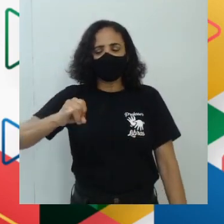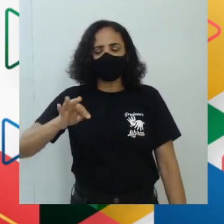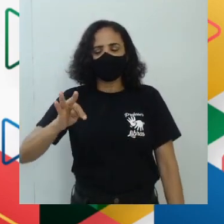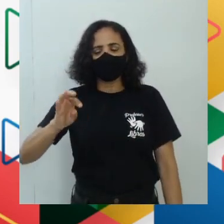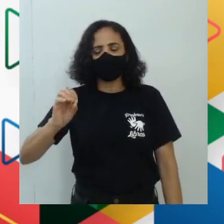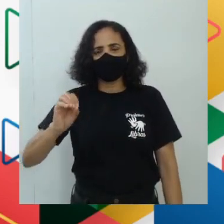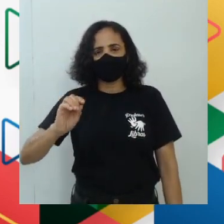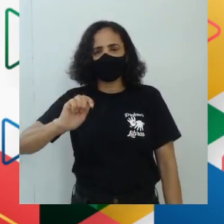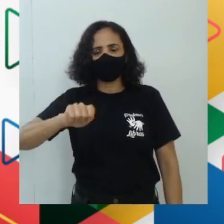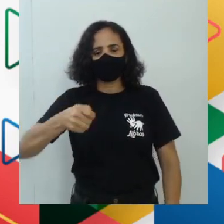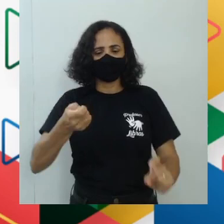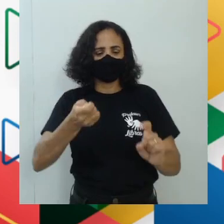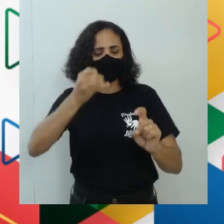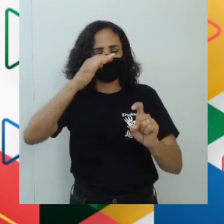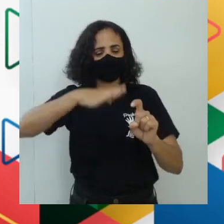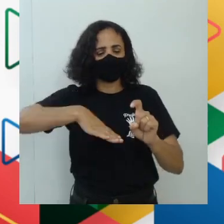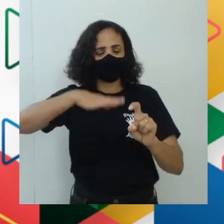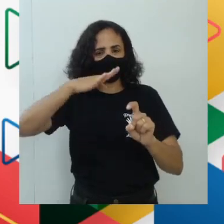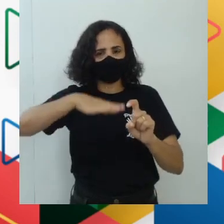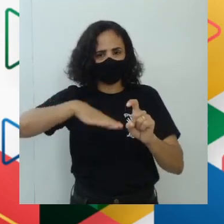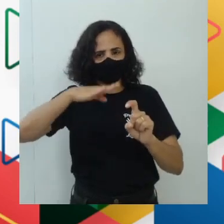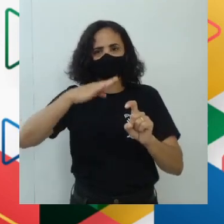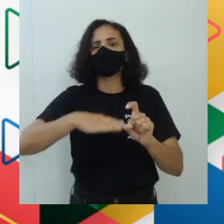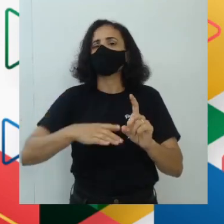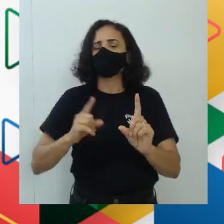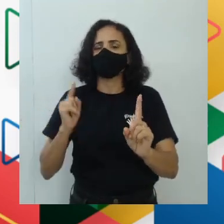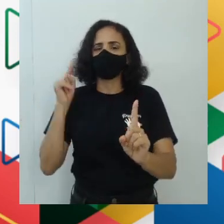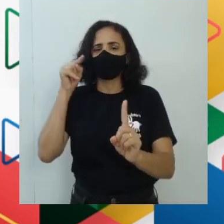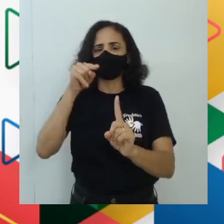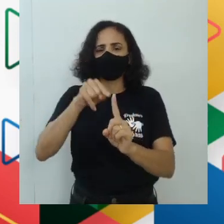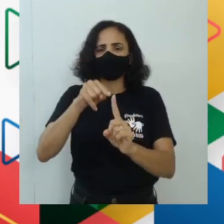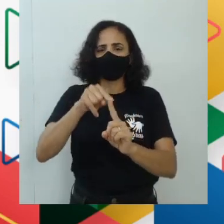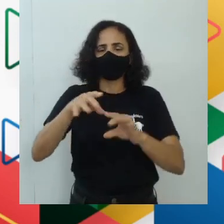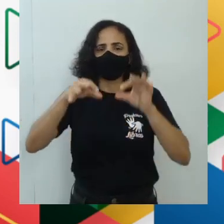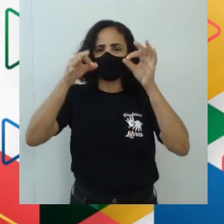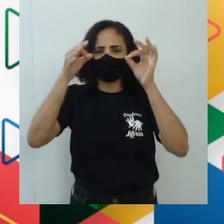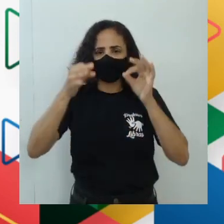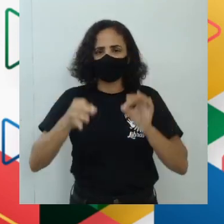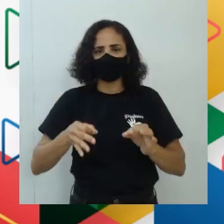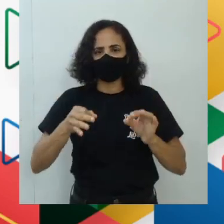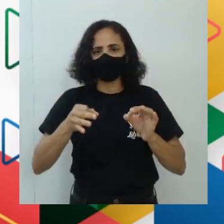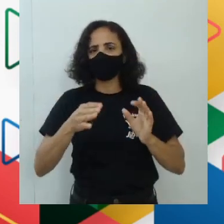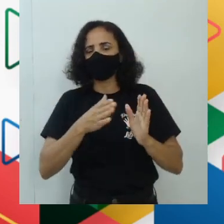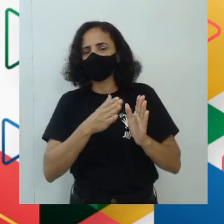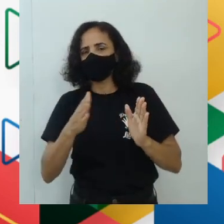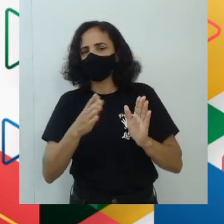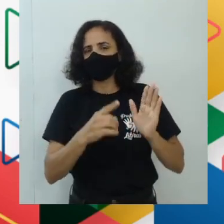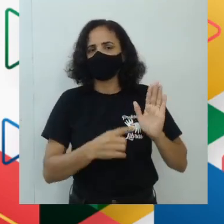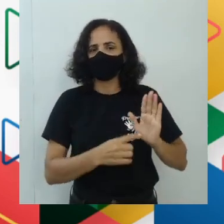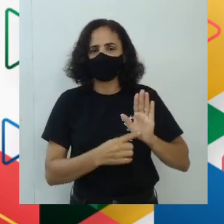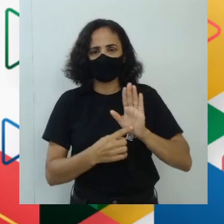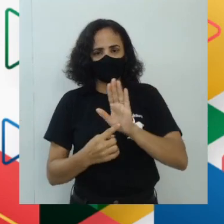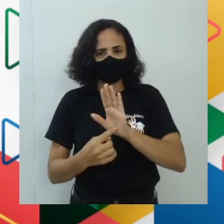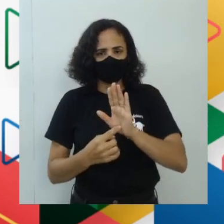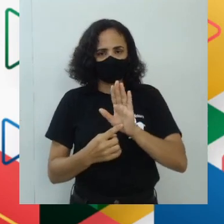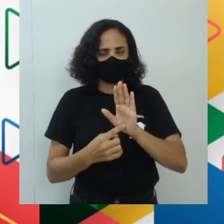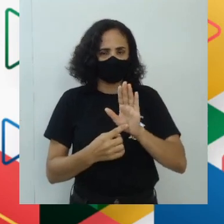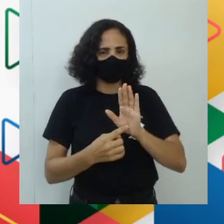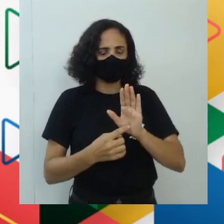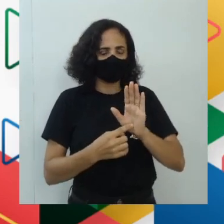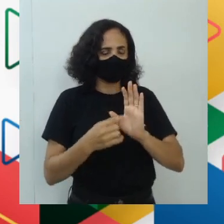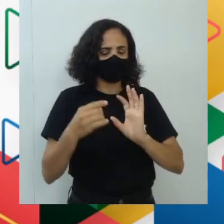mito, ele tem uma função bem definida, que é mostrar o